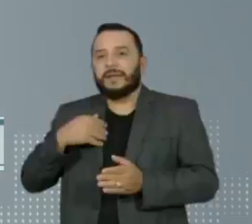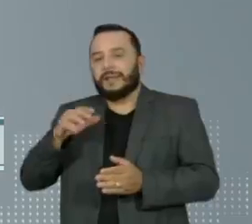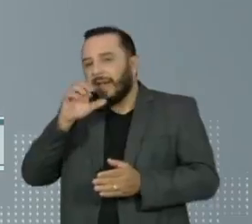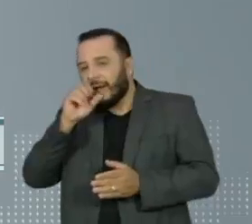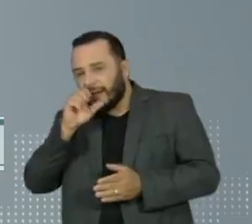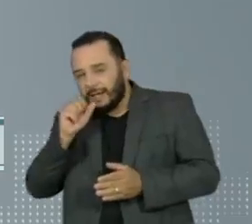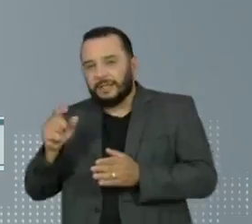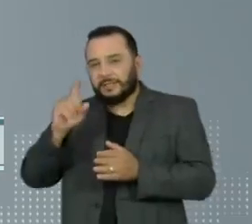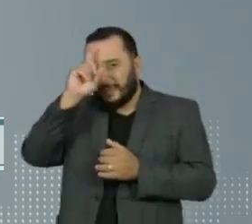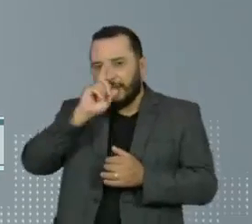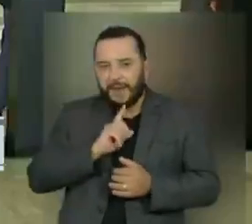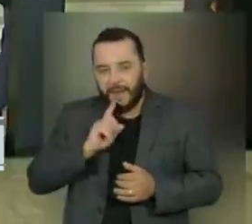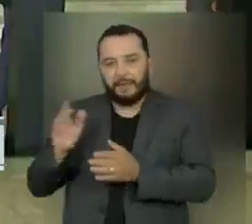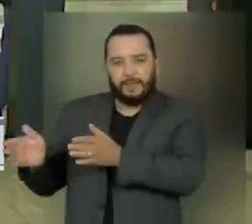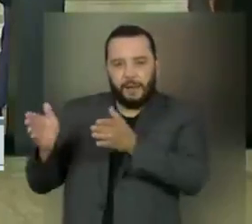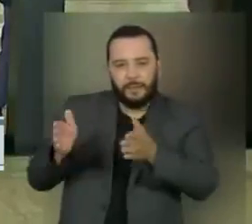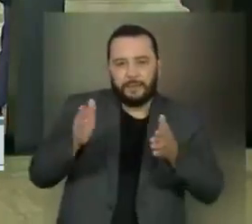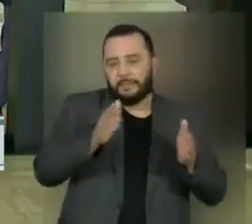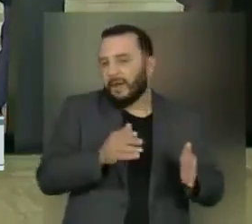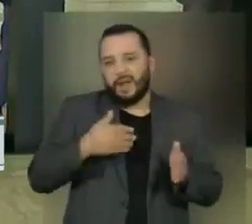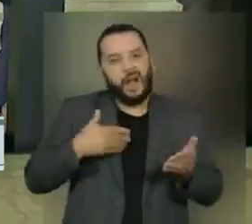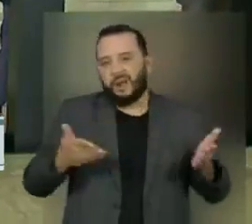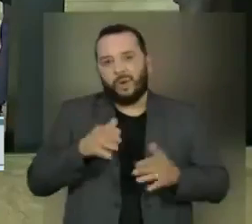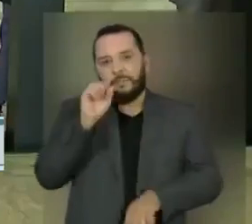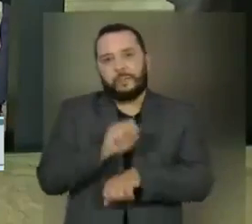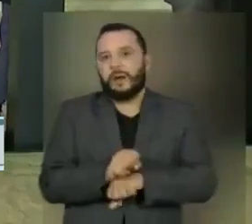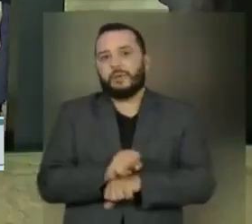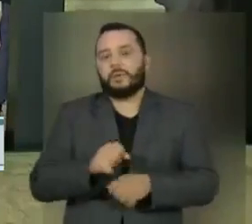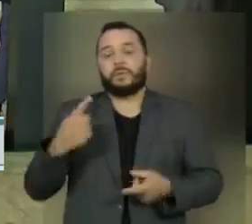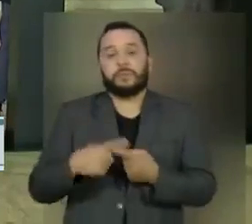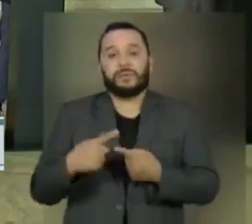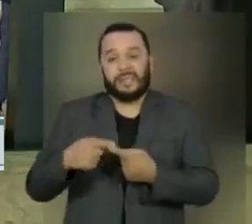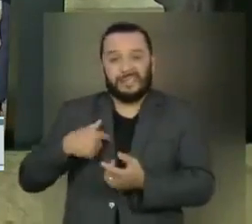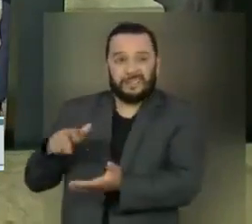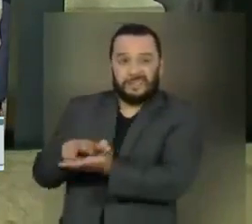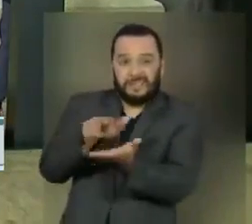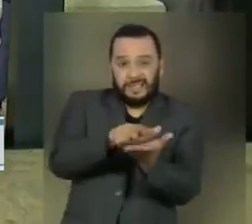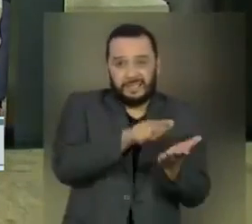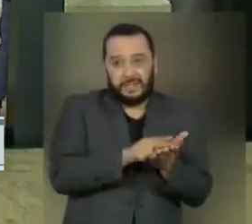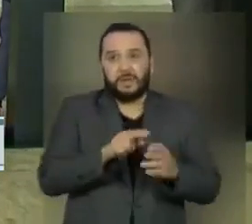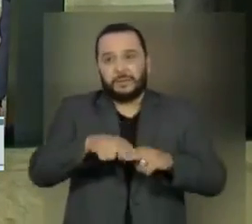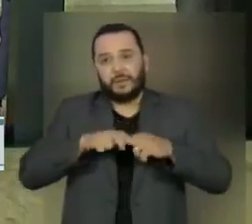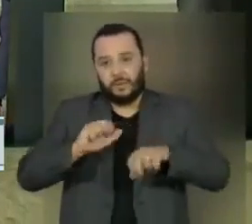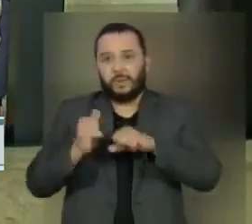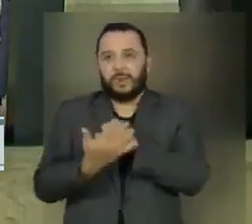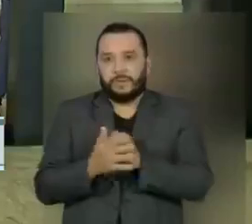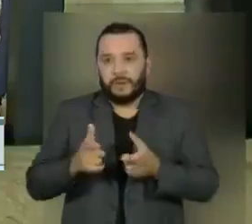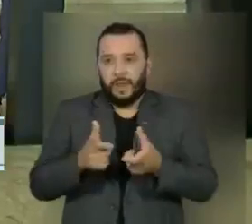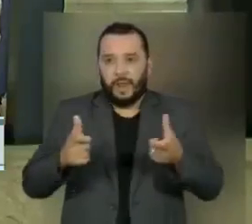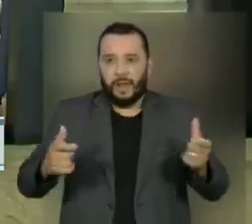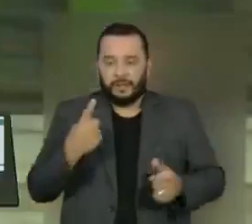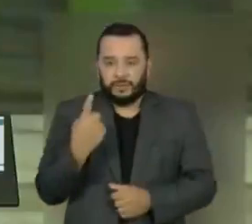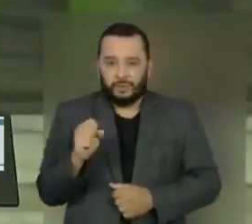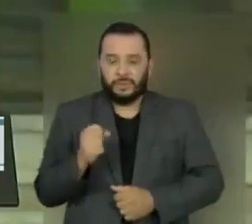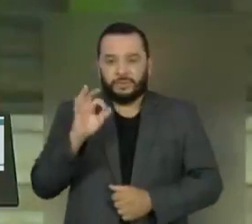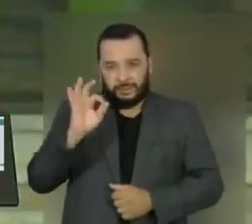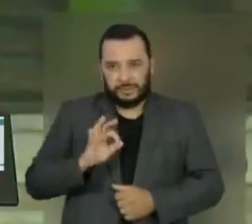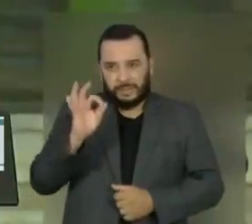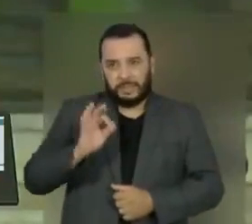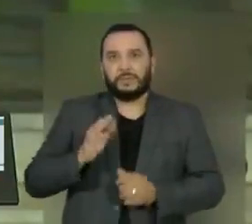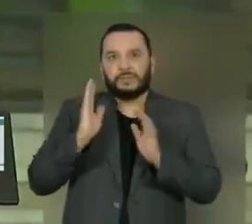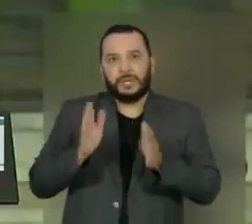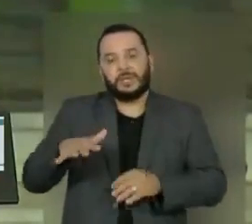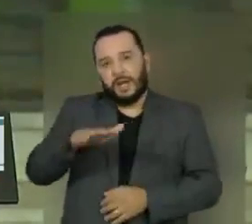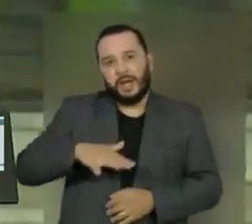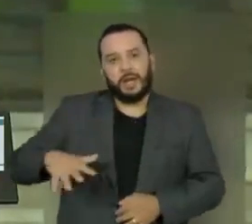atividades econômicas e sociais, porque o número de internações pelo coronavírus aumentou 18% nas redes pública e